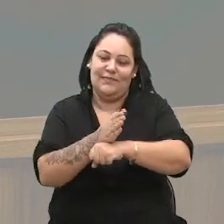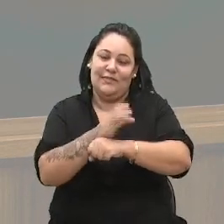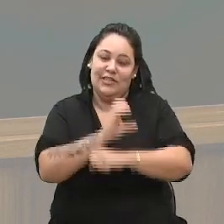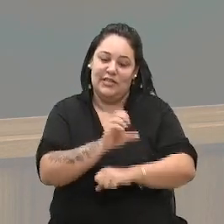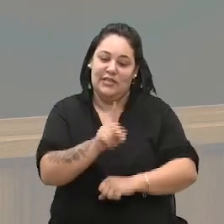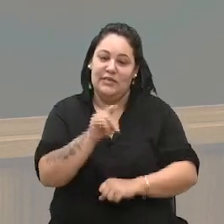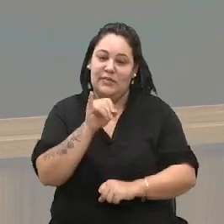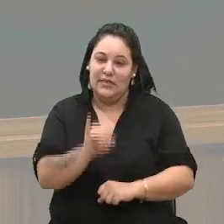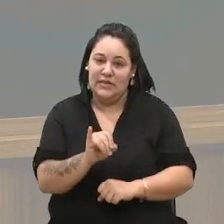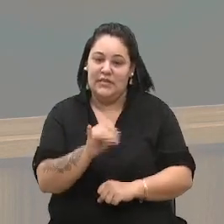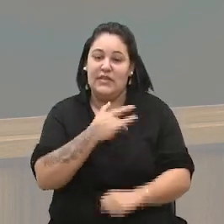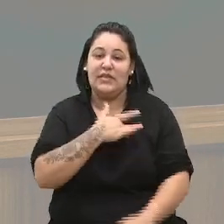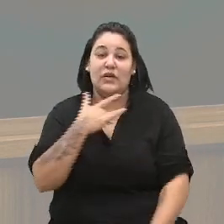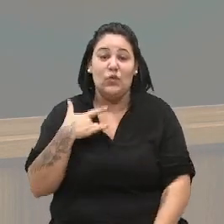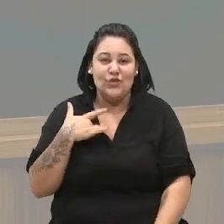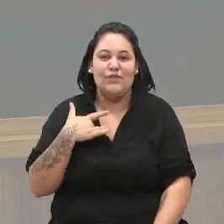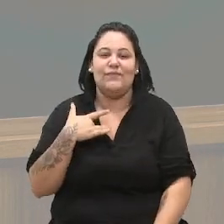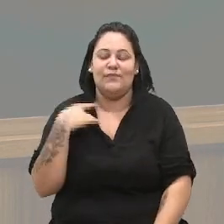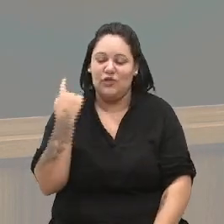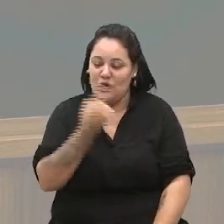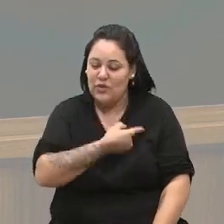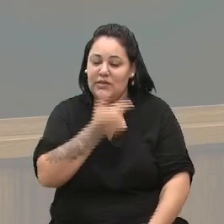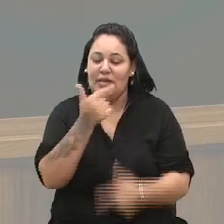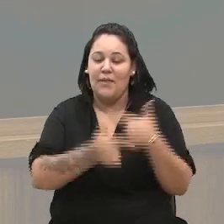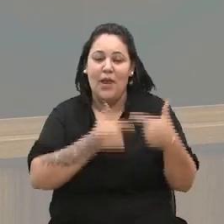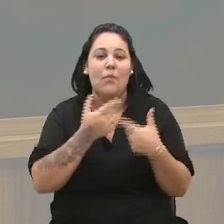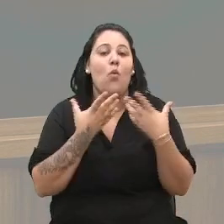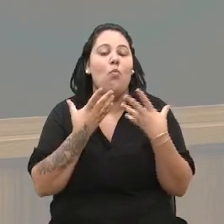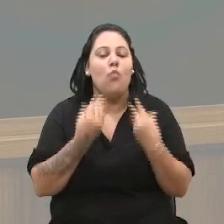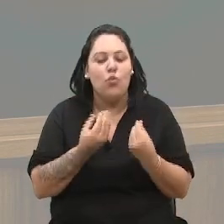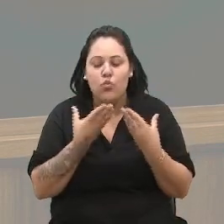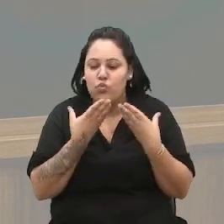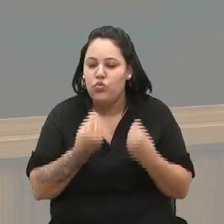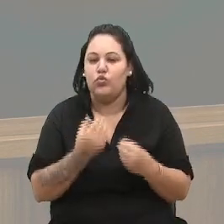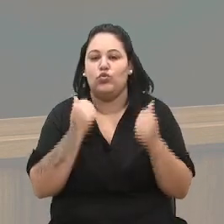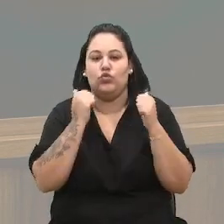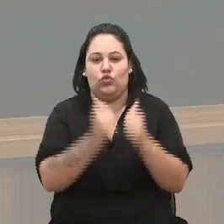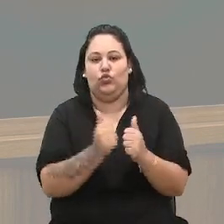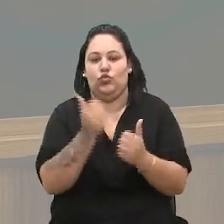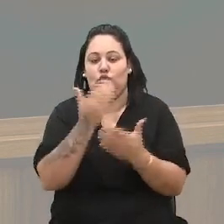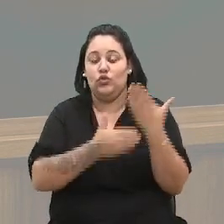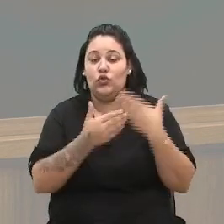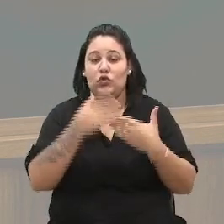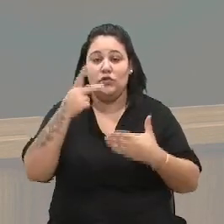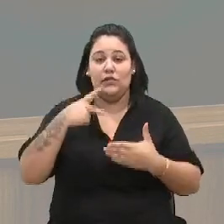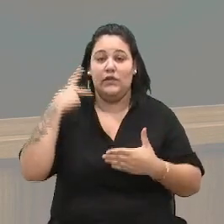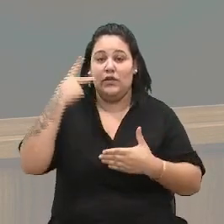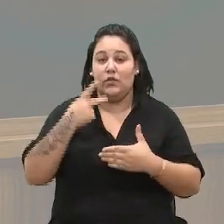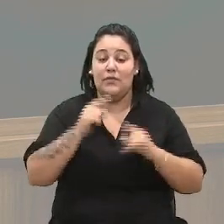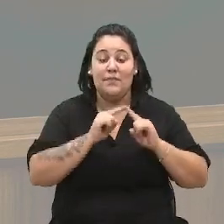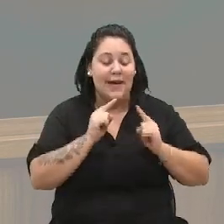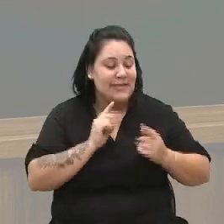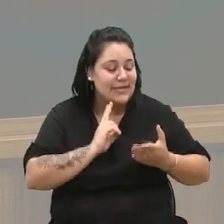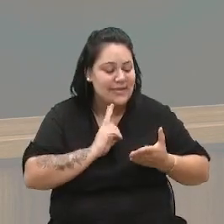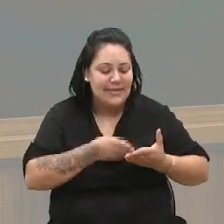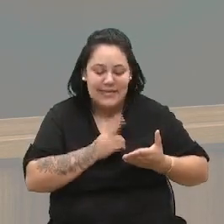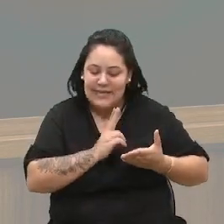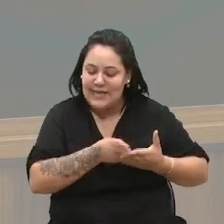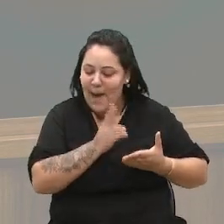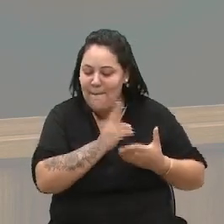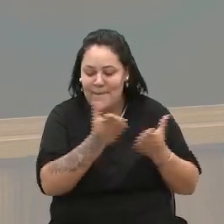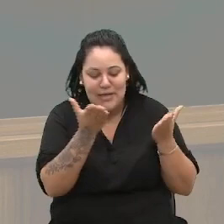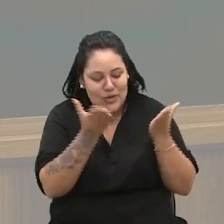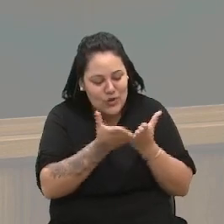saúde, né, nós trabalhamos muito junto, todos os vereadores, todas as vereadoras, mas sempre estudando,